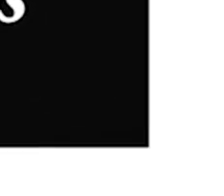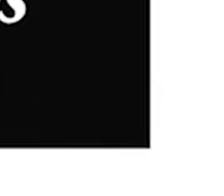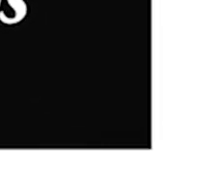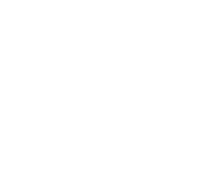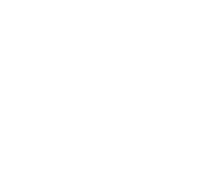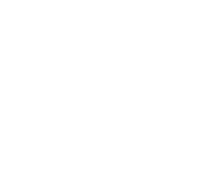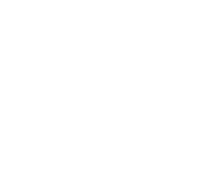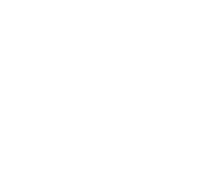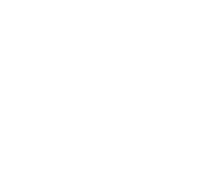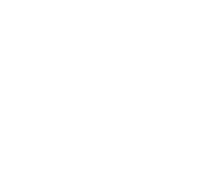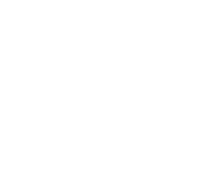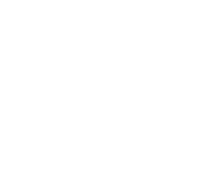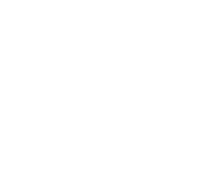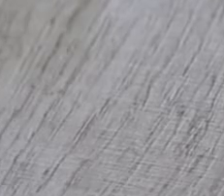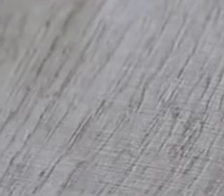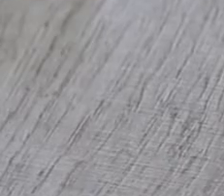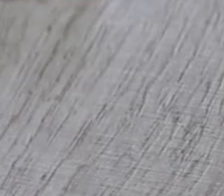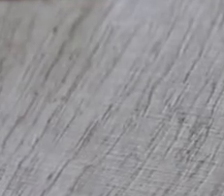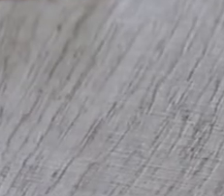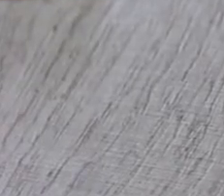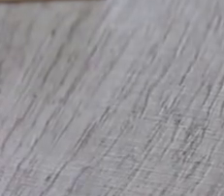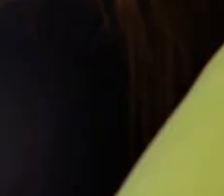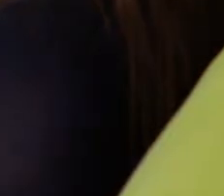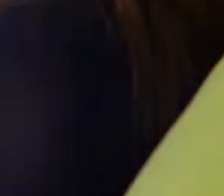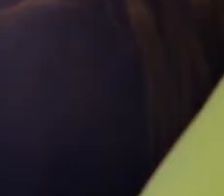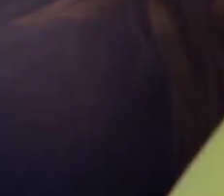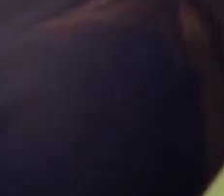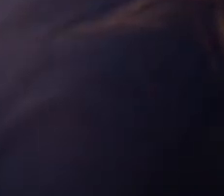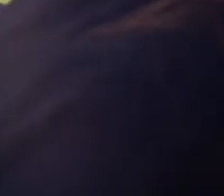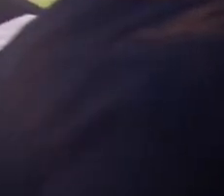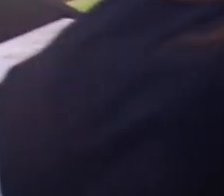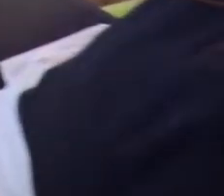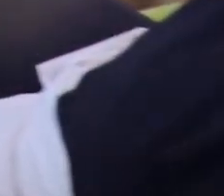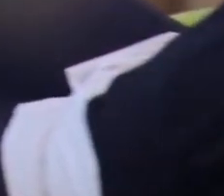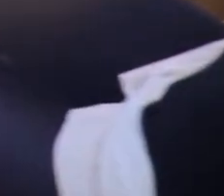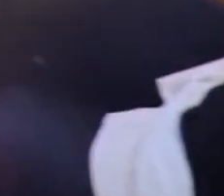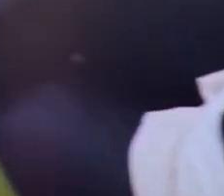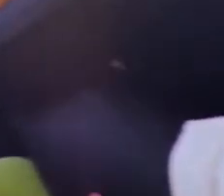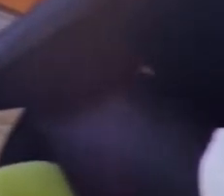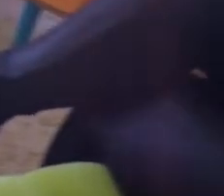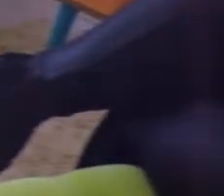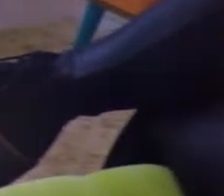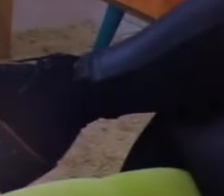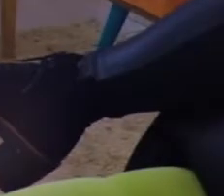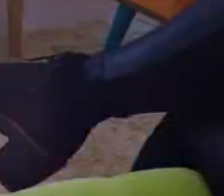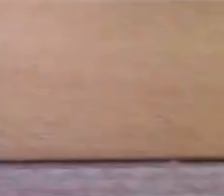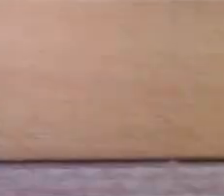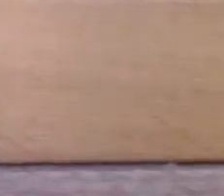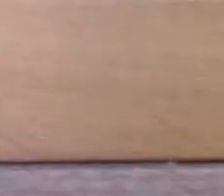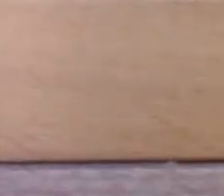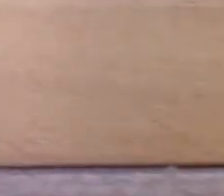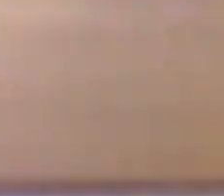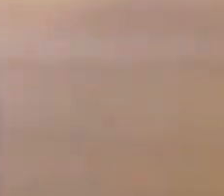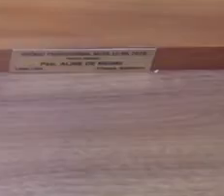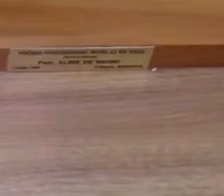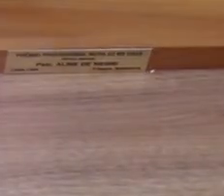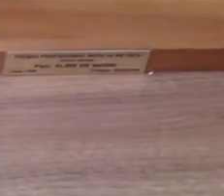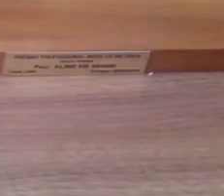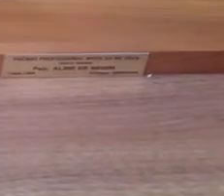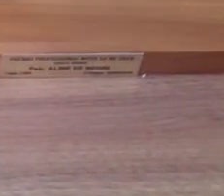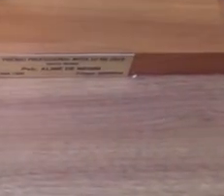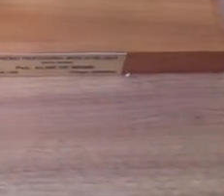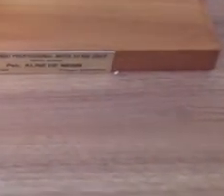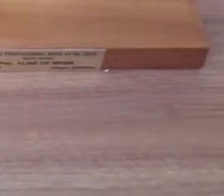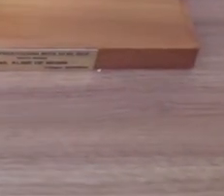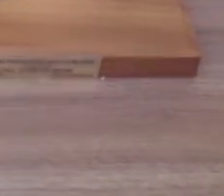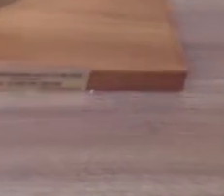Na Denegre Psicologia Você encontra Atendimento psicológico E psicopedagógico clínico E acolhedor Atuamos na área Da psicologia